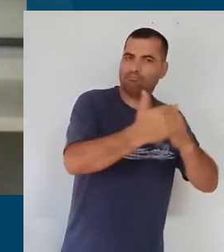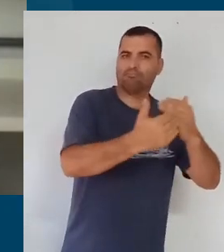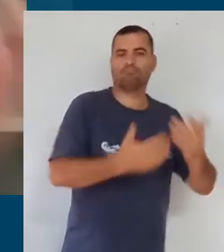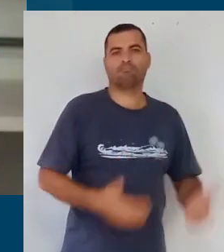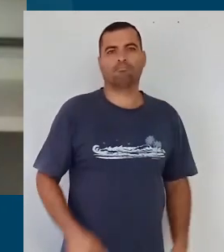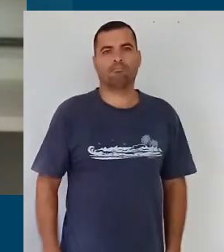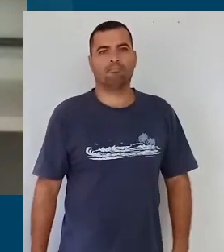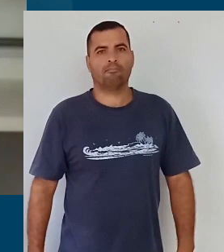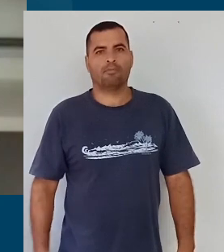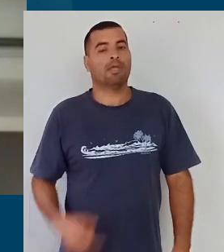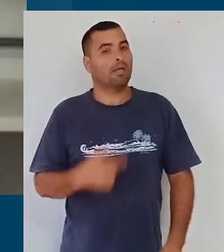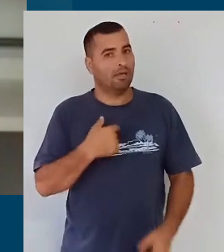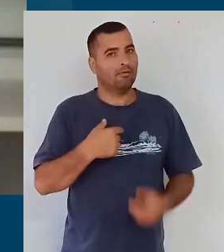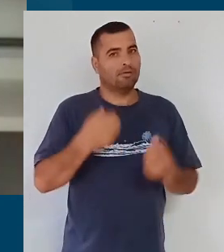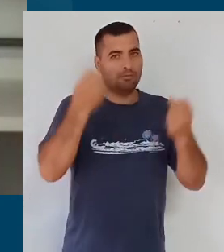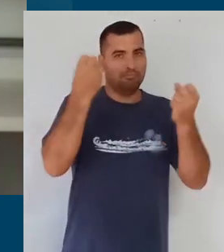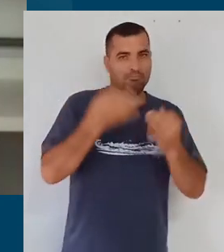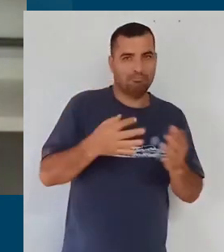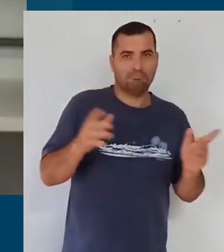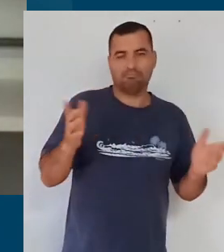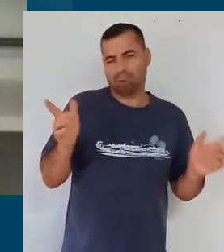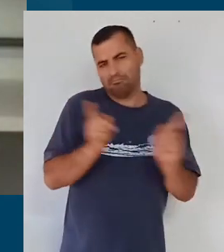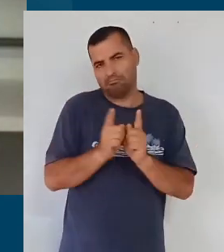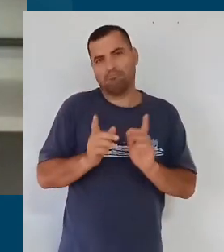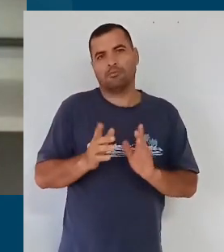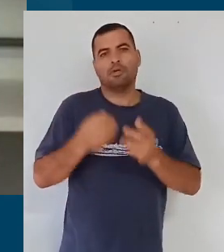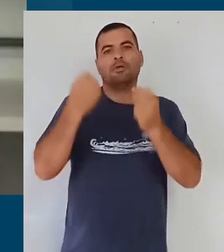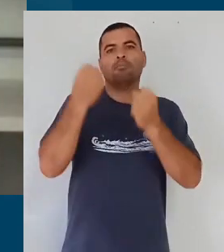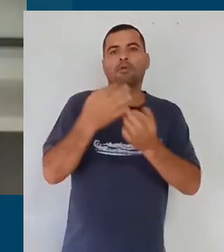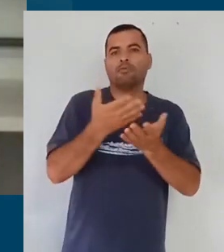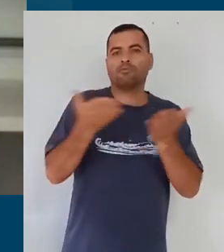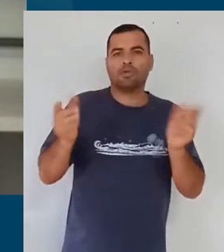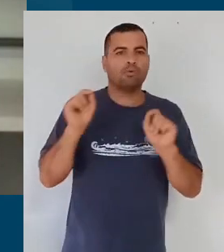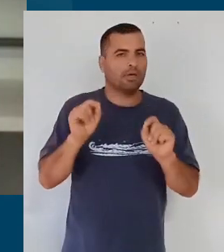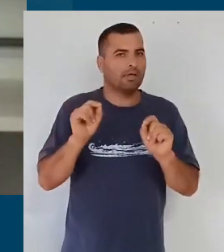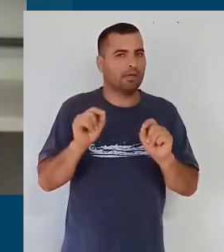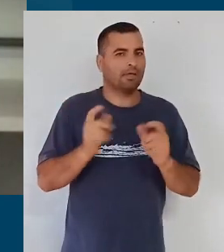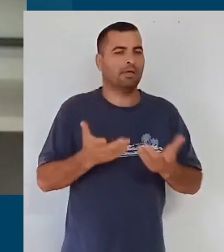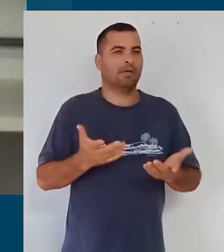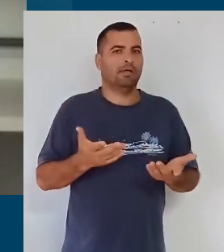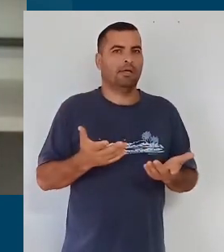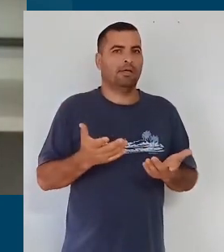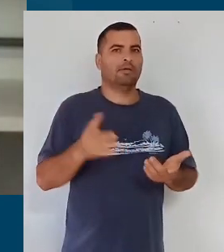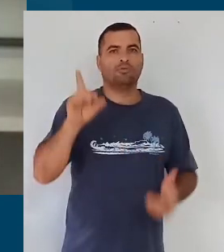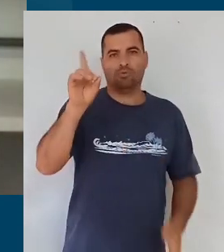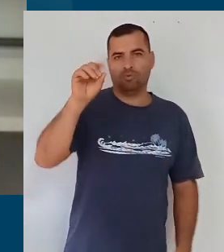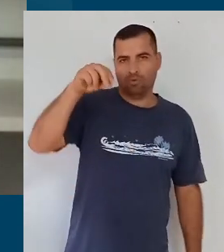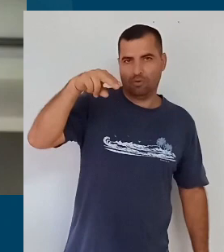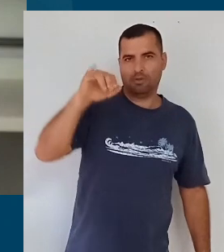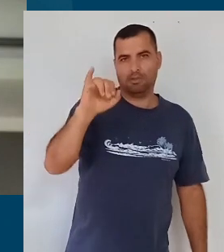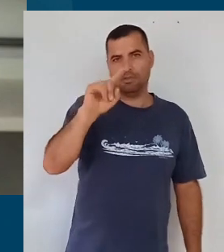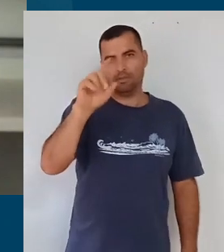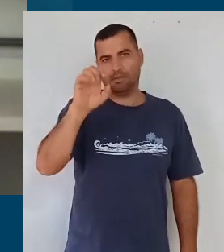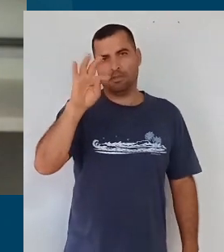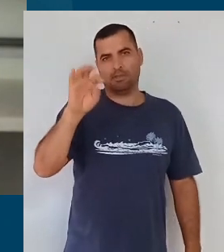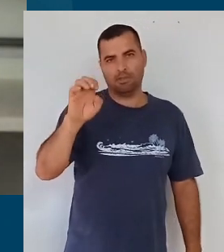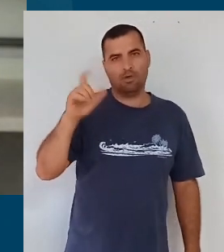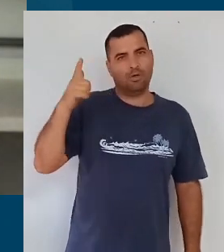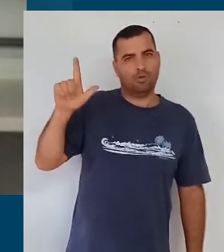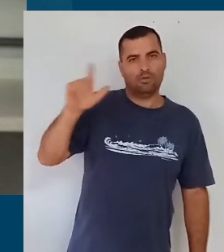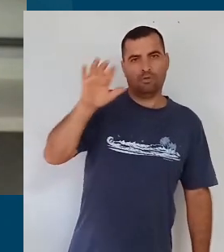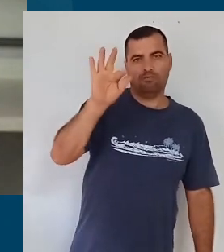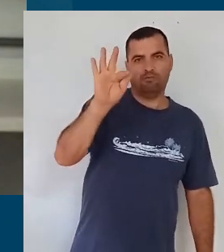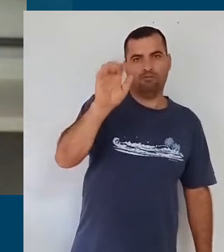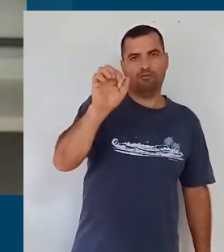Enfim, eu encerro aqui, apenas para dizer para vocês o seguinte, o Donizete, o Fernando, todos